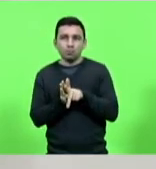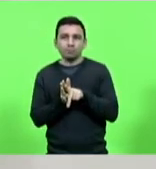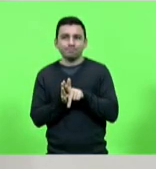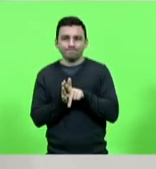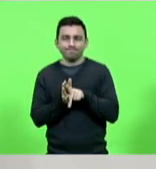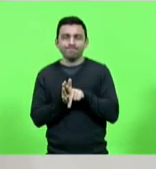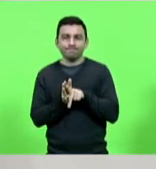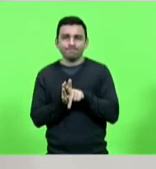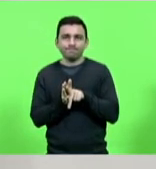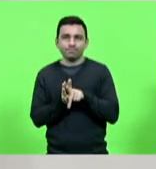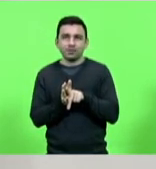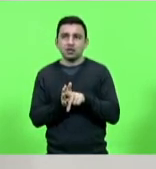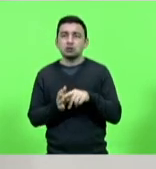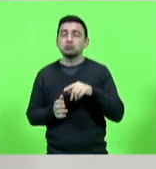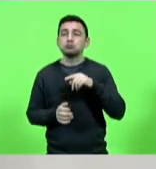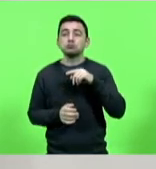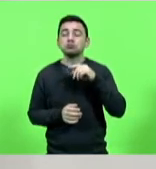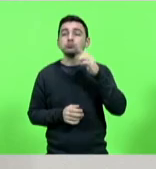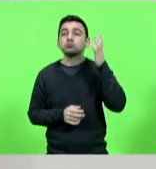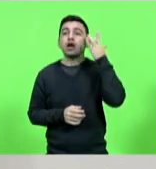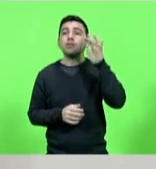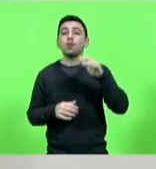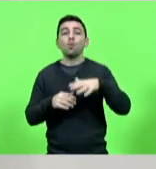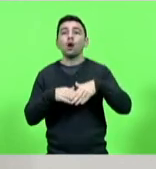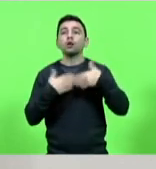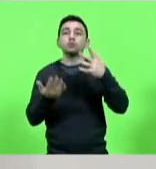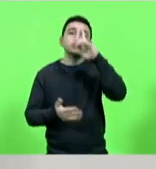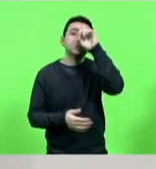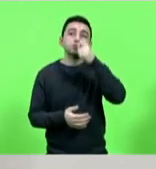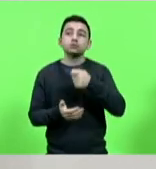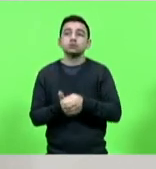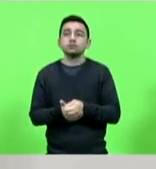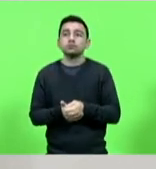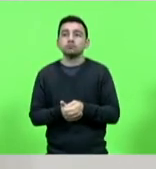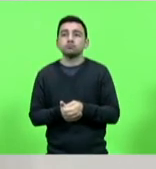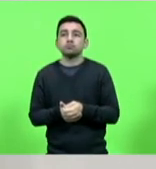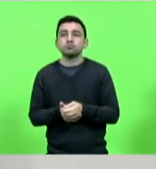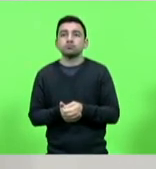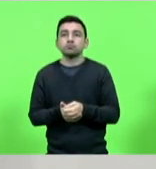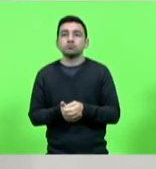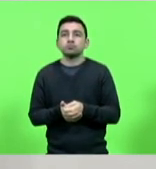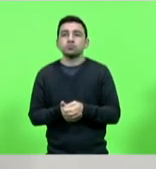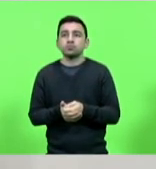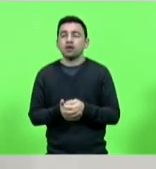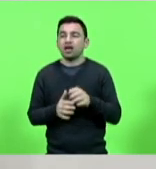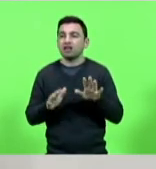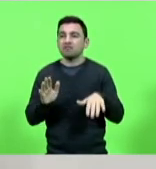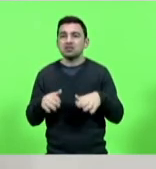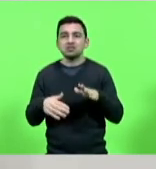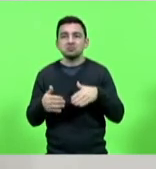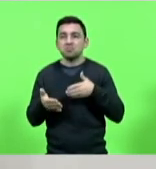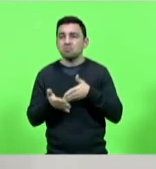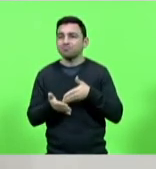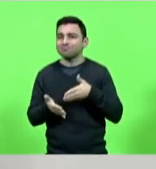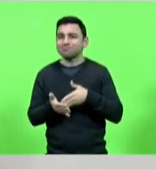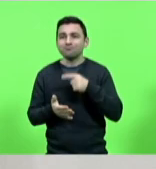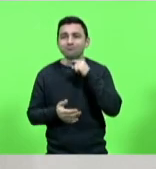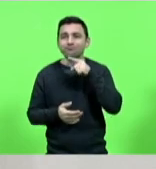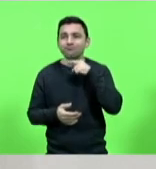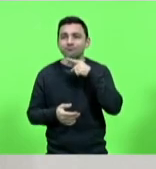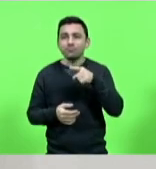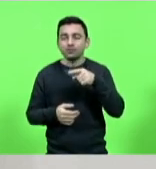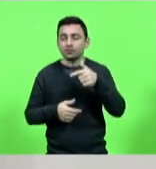se decide ou quando se decide acaba inviabilizando qualquer tipo de atividade